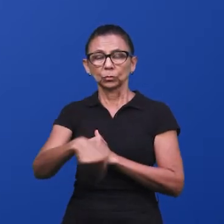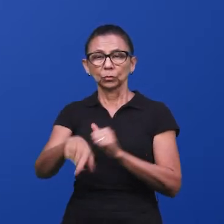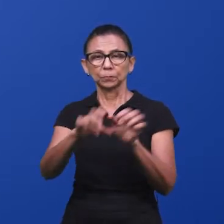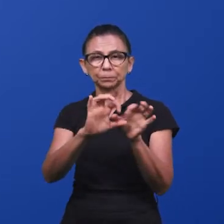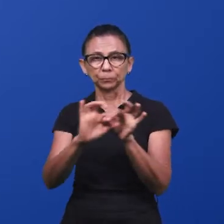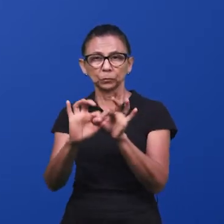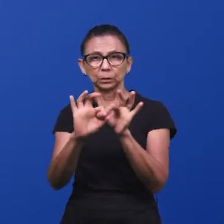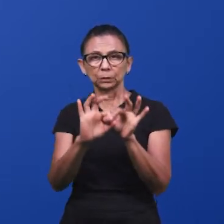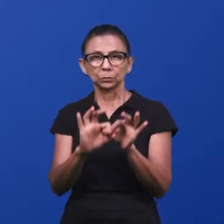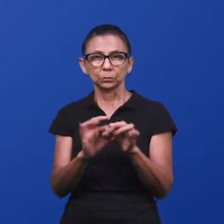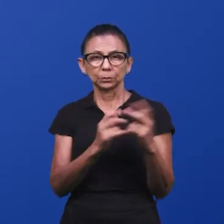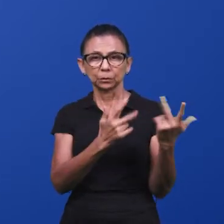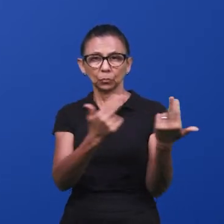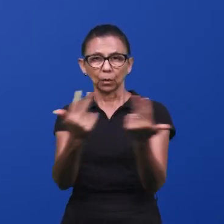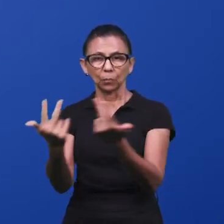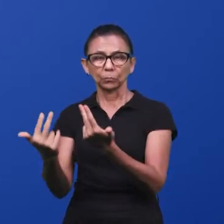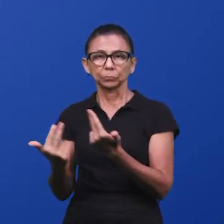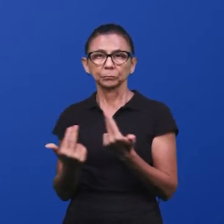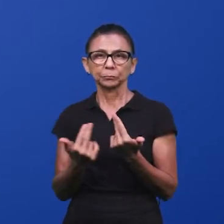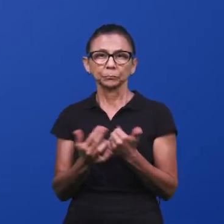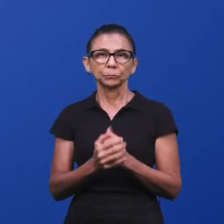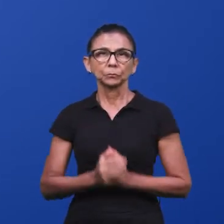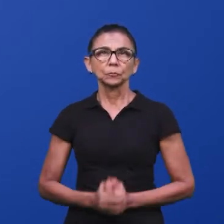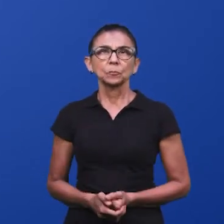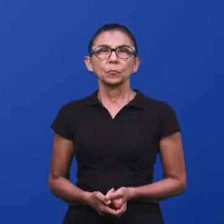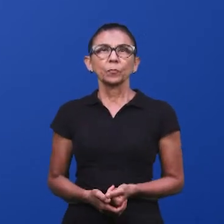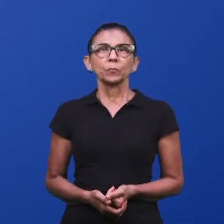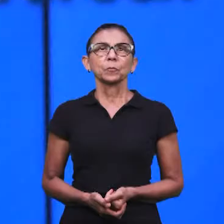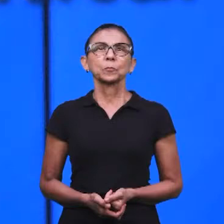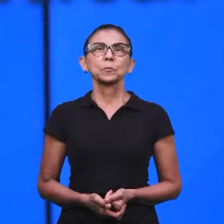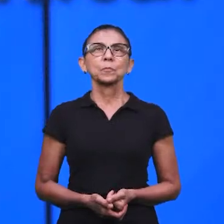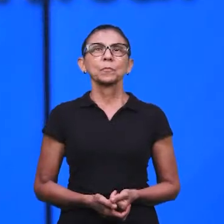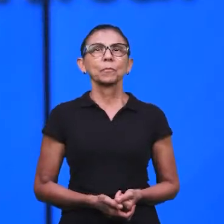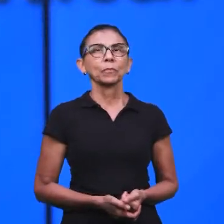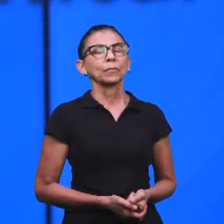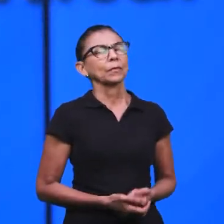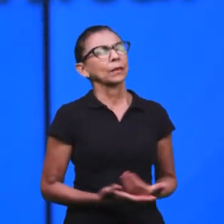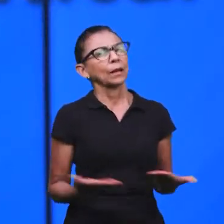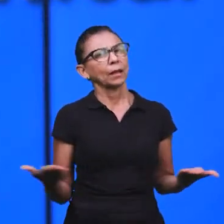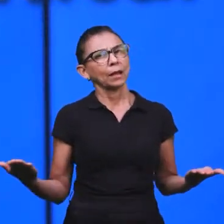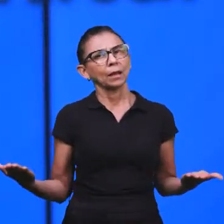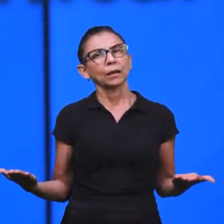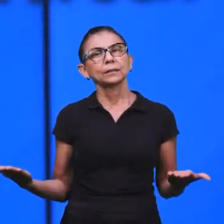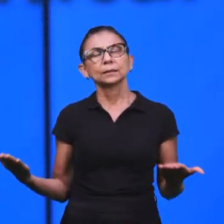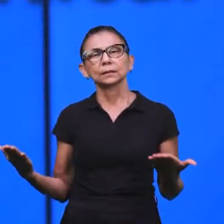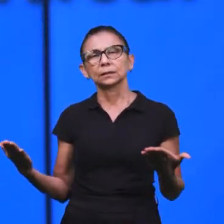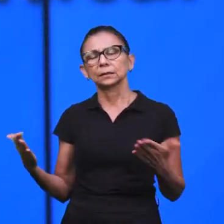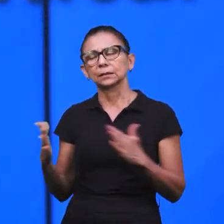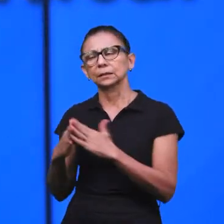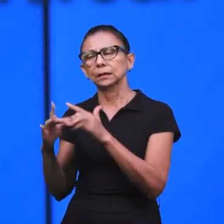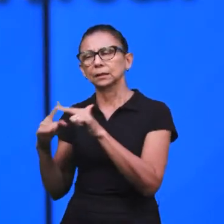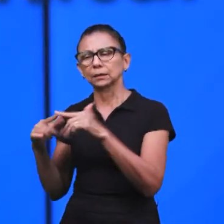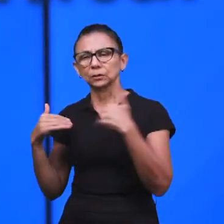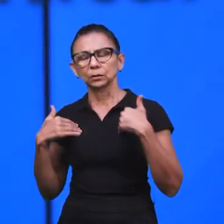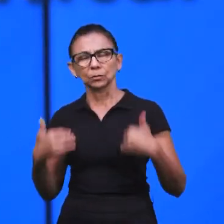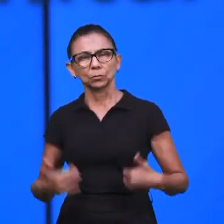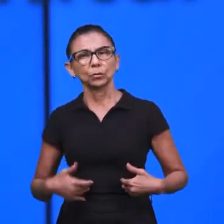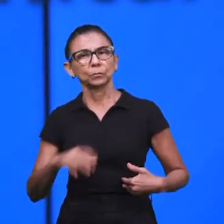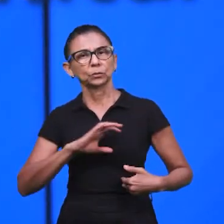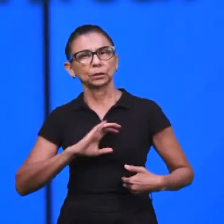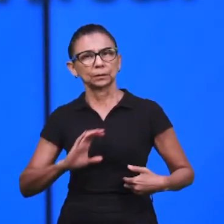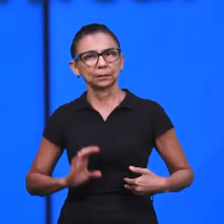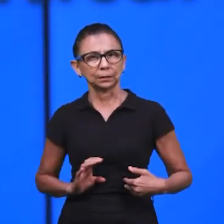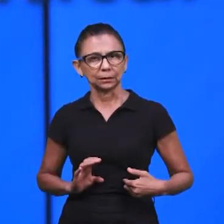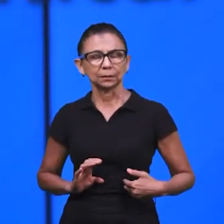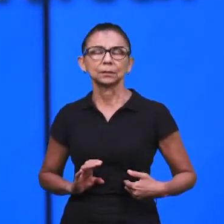em comum. Amém, irmãos? A paz é Jesus. Isso mesmo, irmão. É claro que a igreja subirá como um corpo, né? Ela